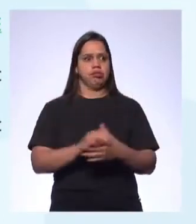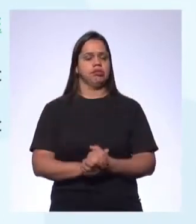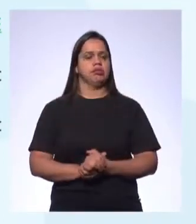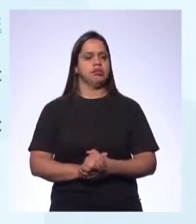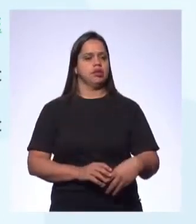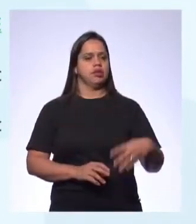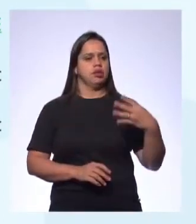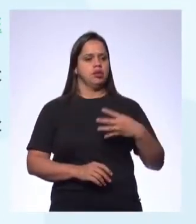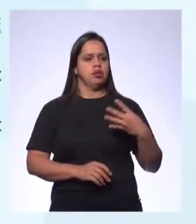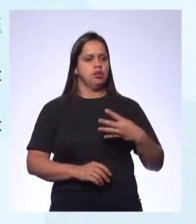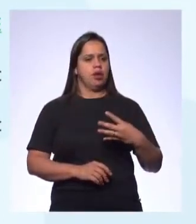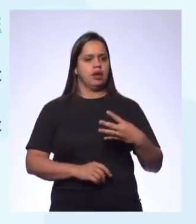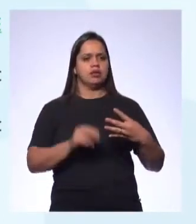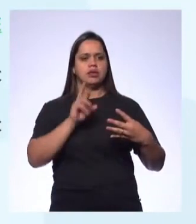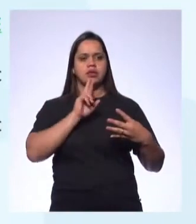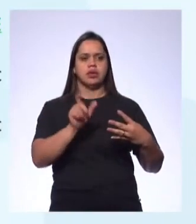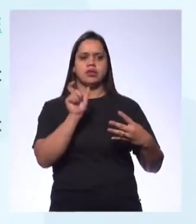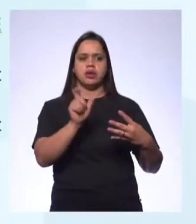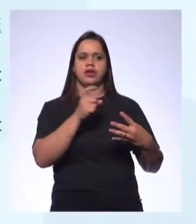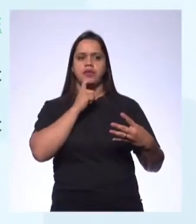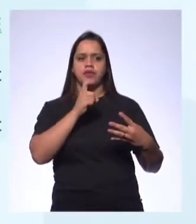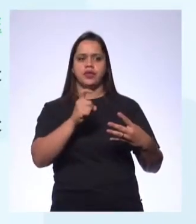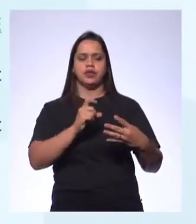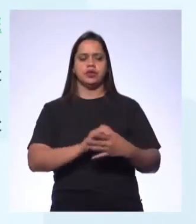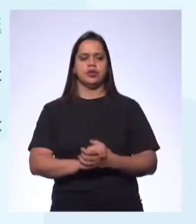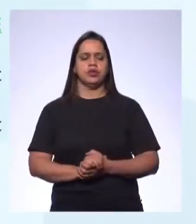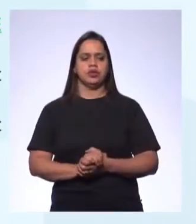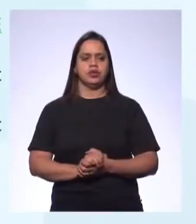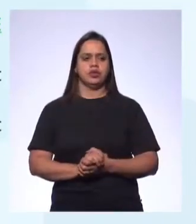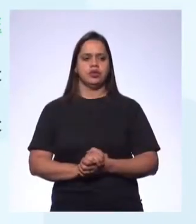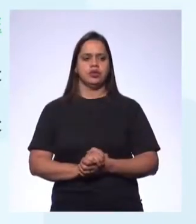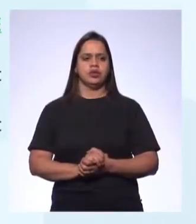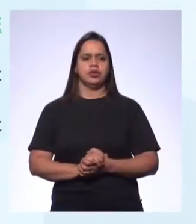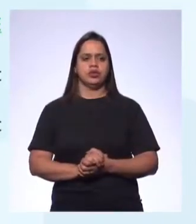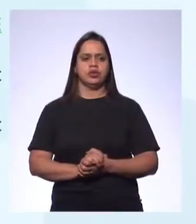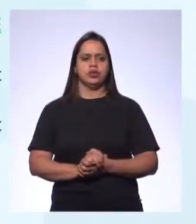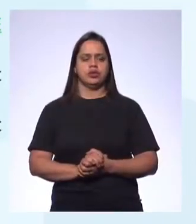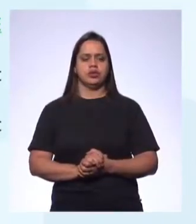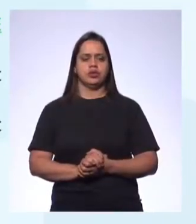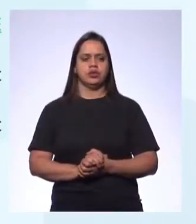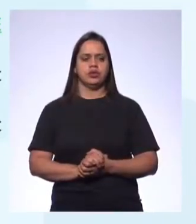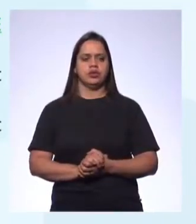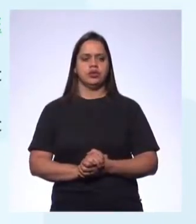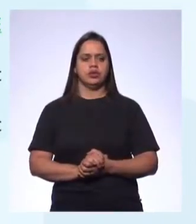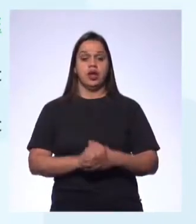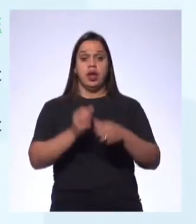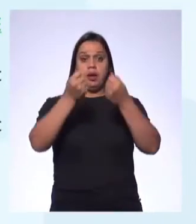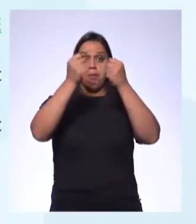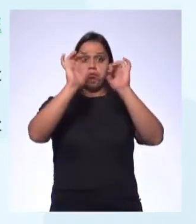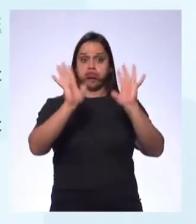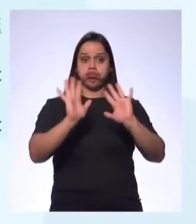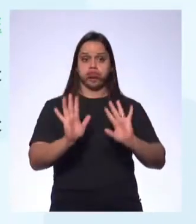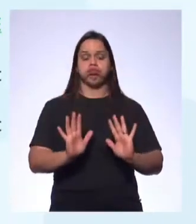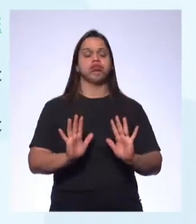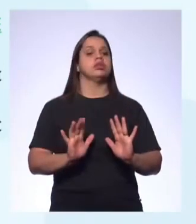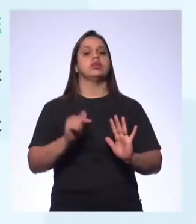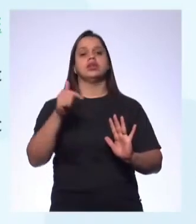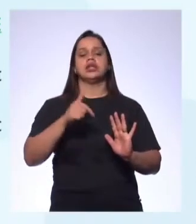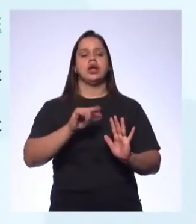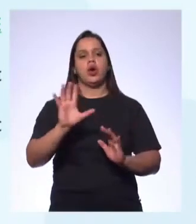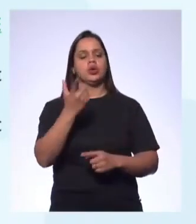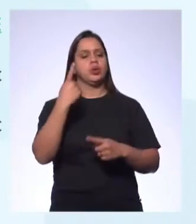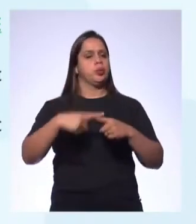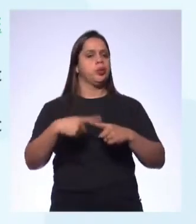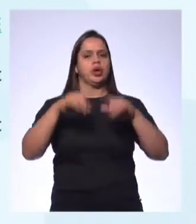aconteceram no Brasil porque não neva neste país.